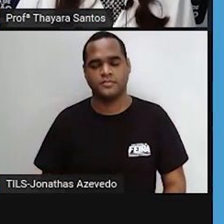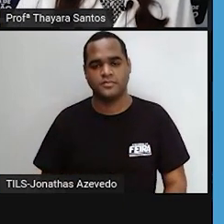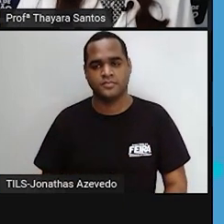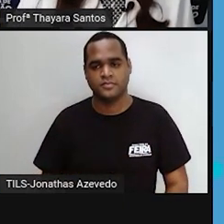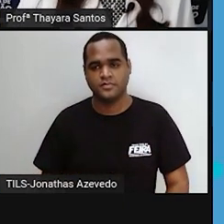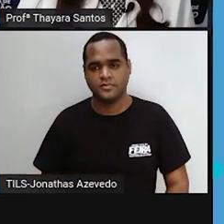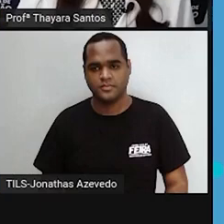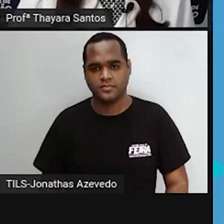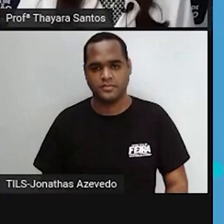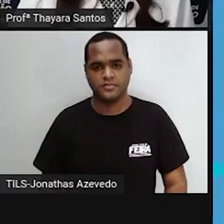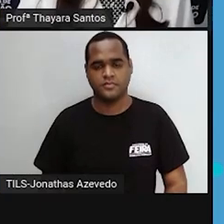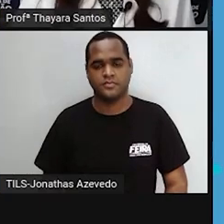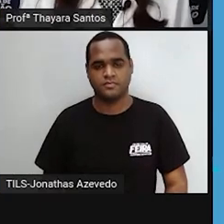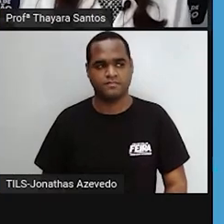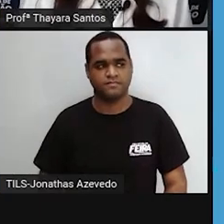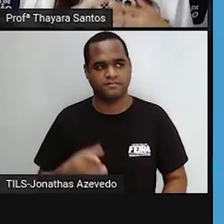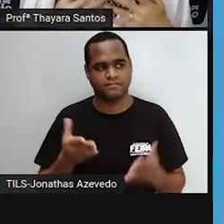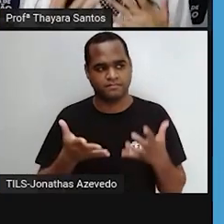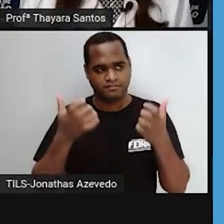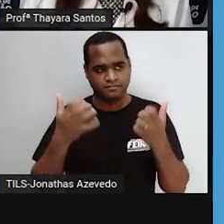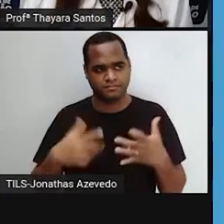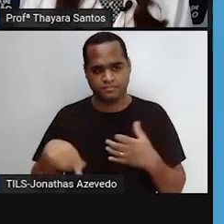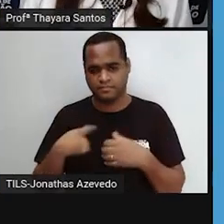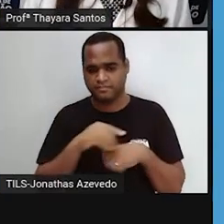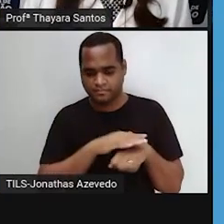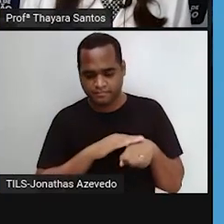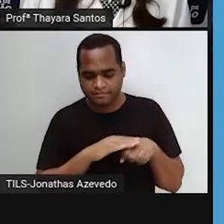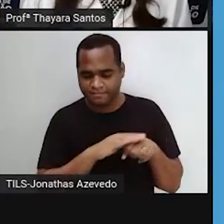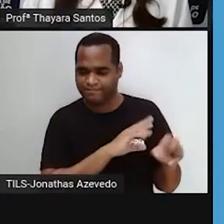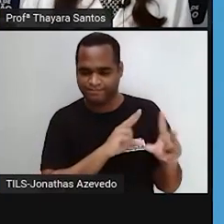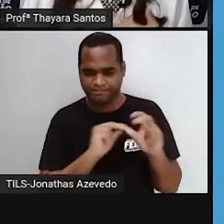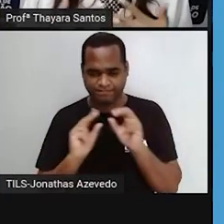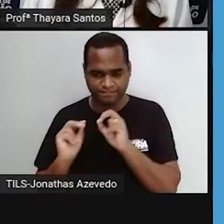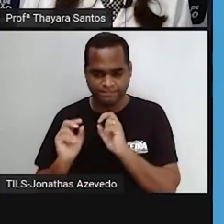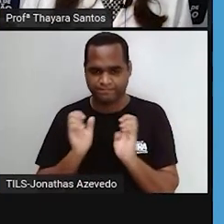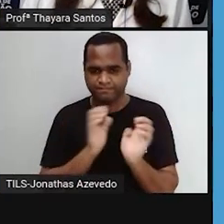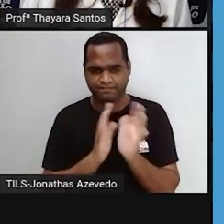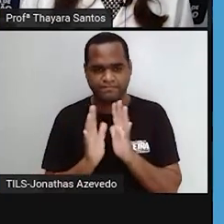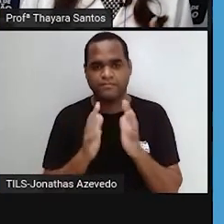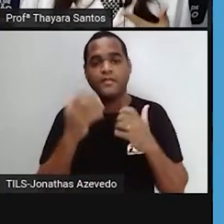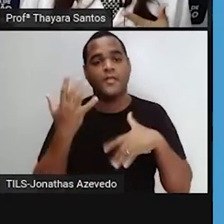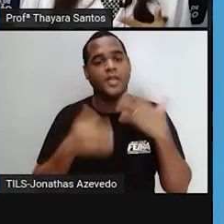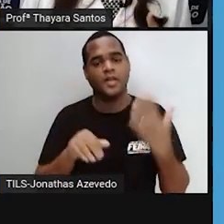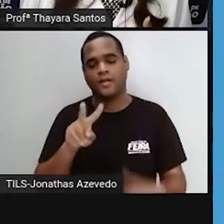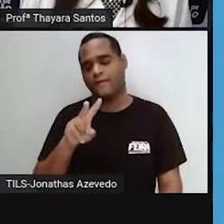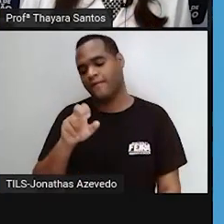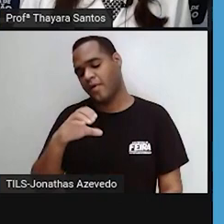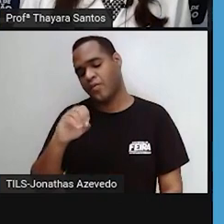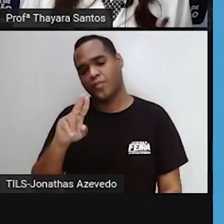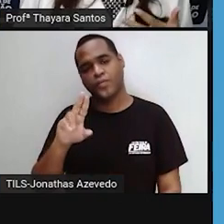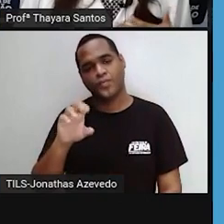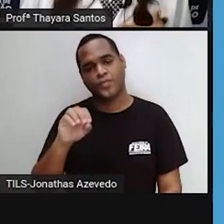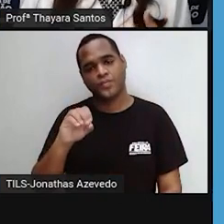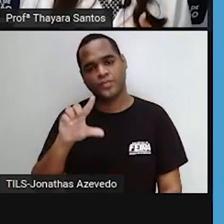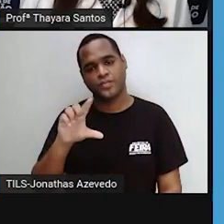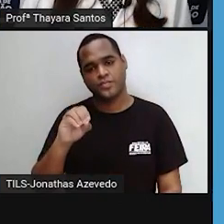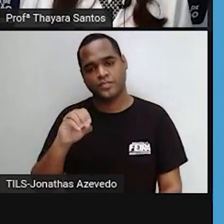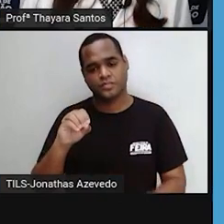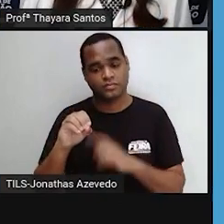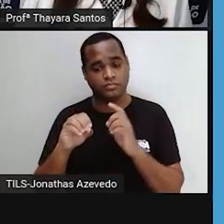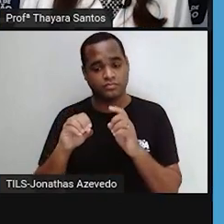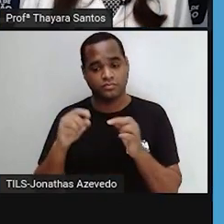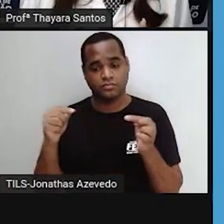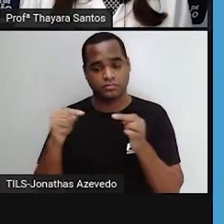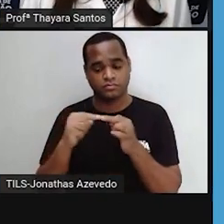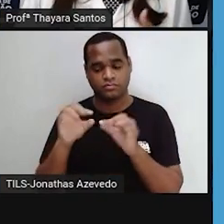E agora a gente vai falar sobre essa última organela, que é o vacúolo. A função do vacúolo é realizar o